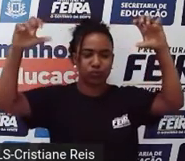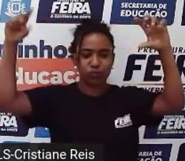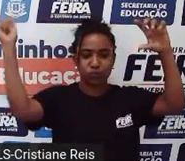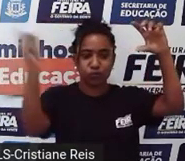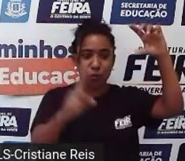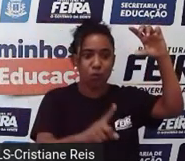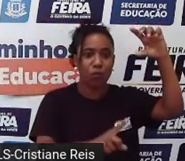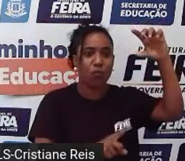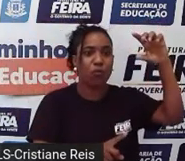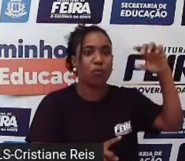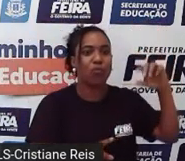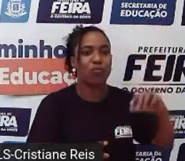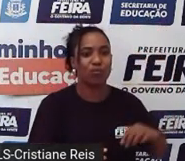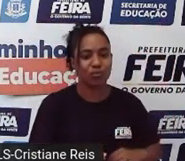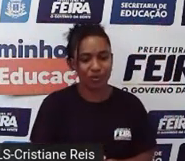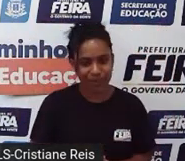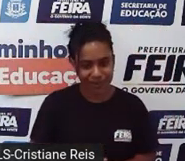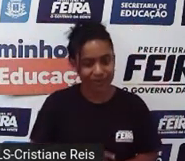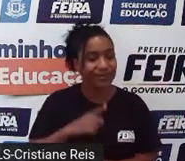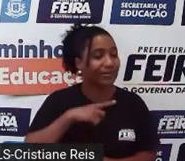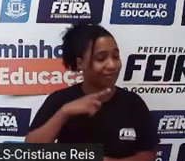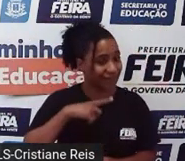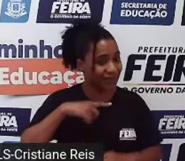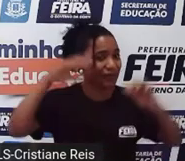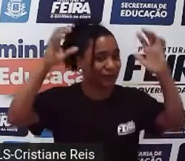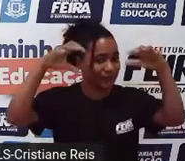Ou seja, há uma tempestade.